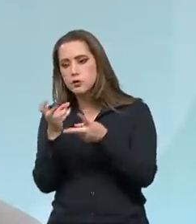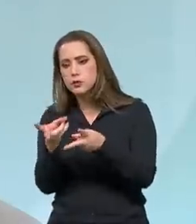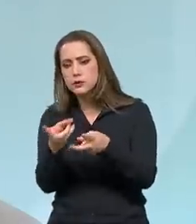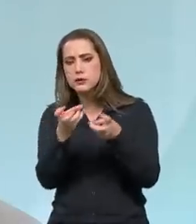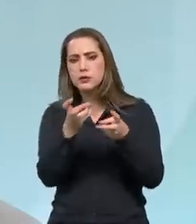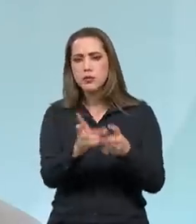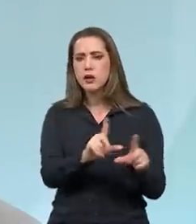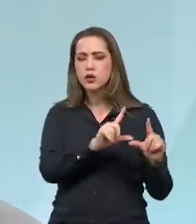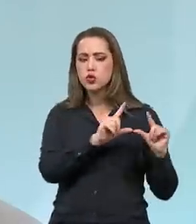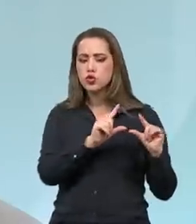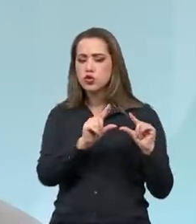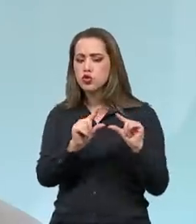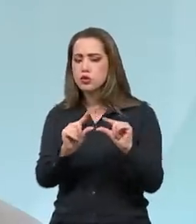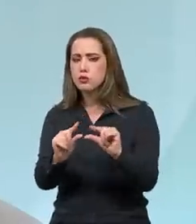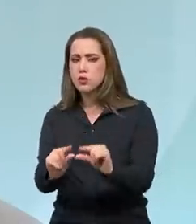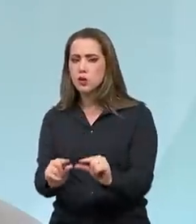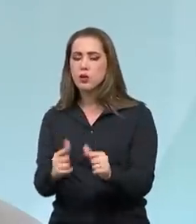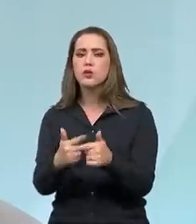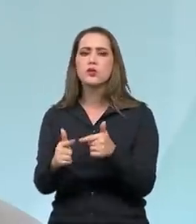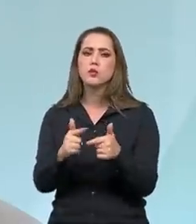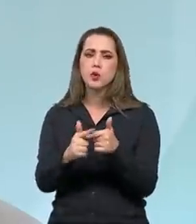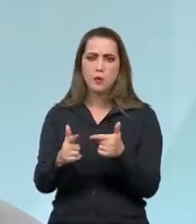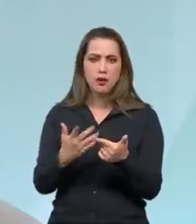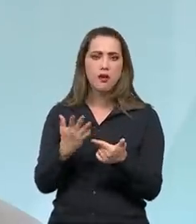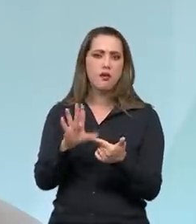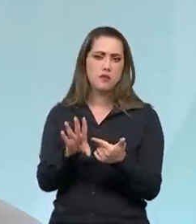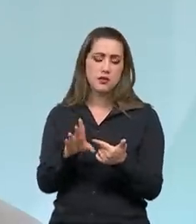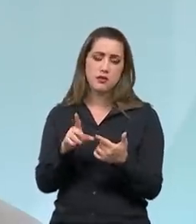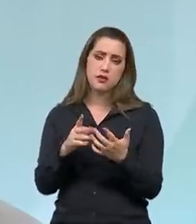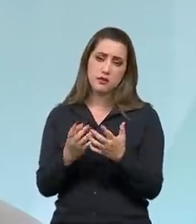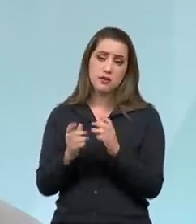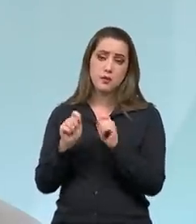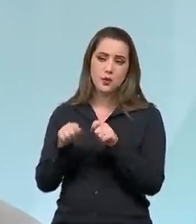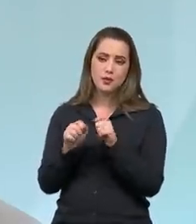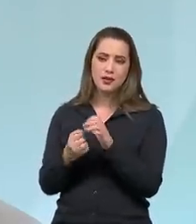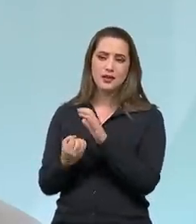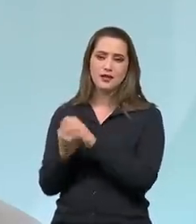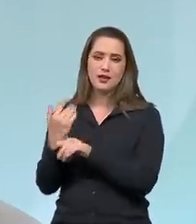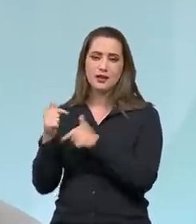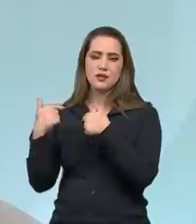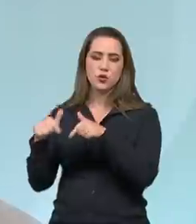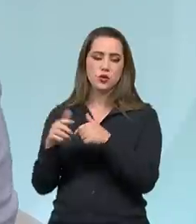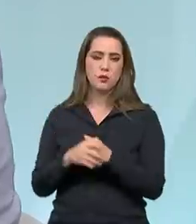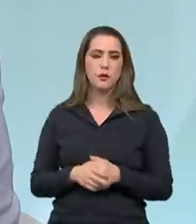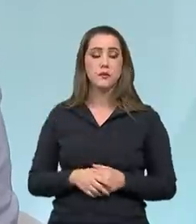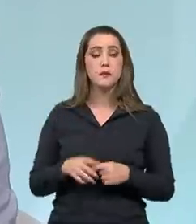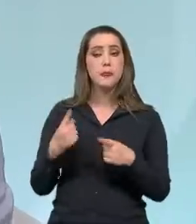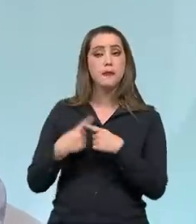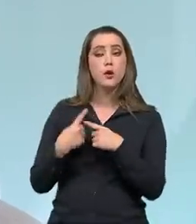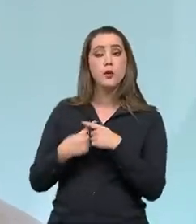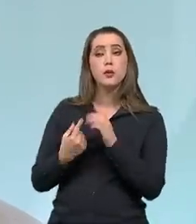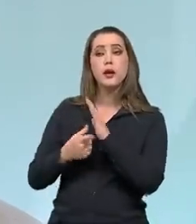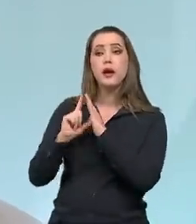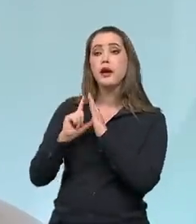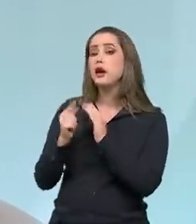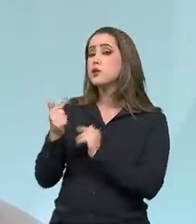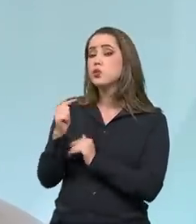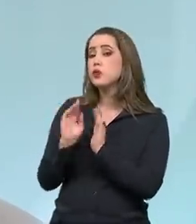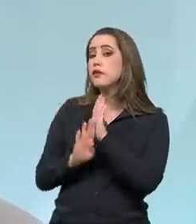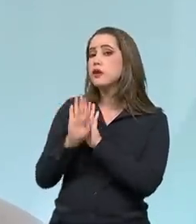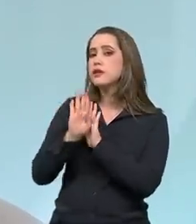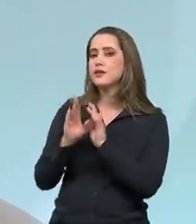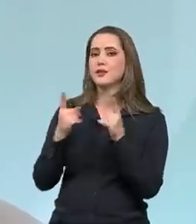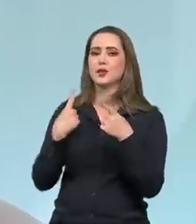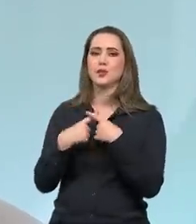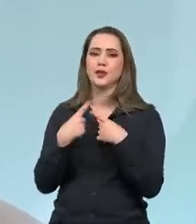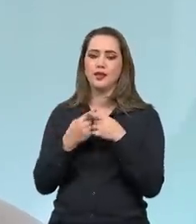reduzidos. Você estava azeitando ali a máquina de geração de emprego. E o resultado veio agora. Por que é não veio antes? Você tem uma série de restrições